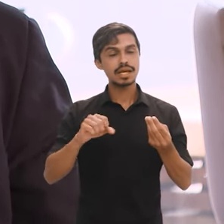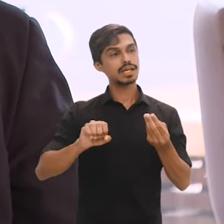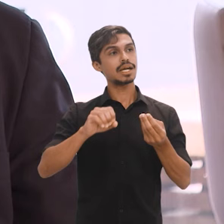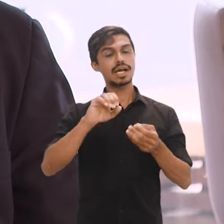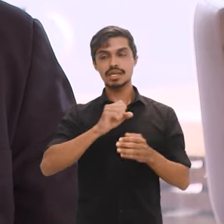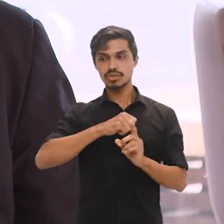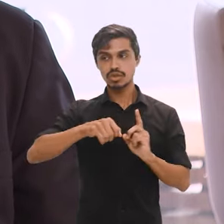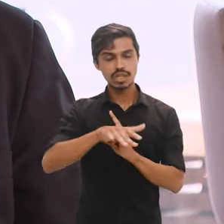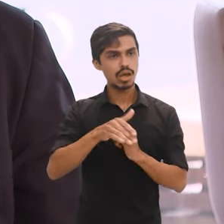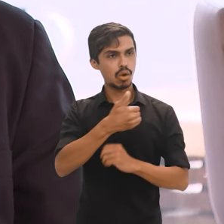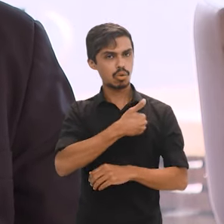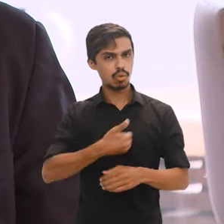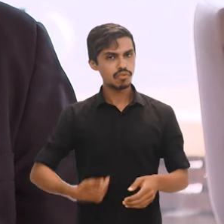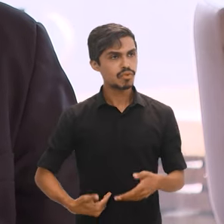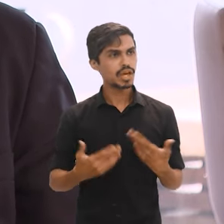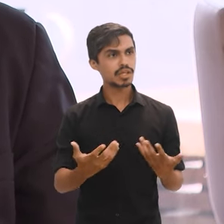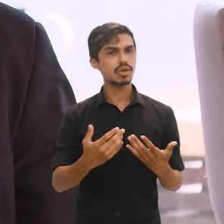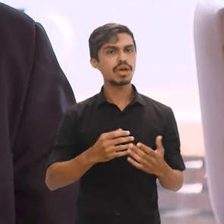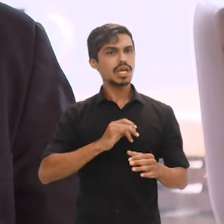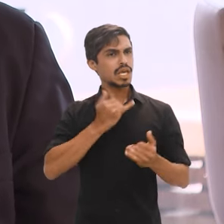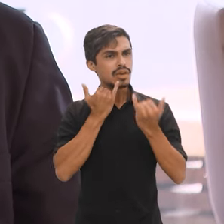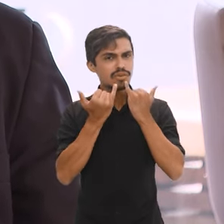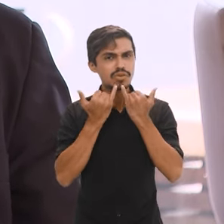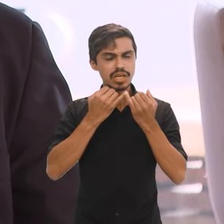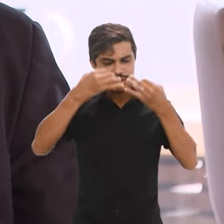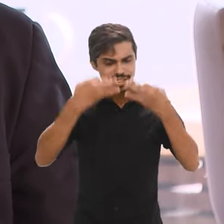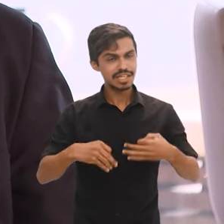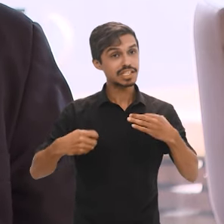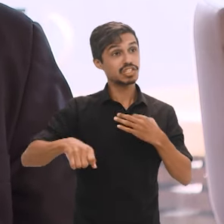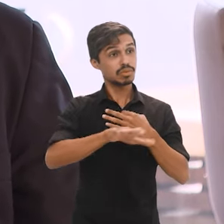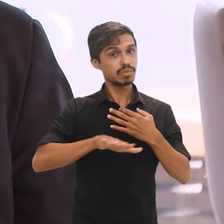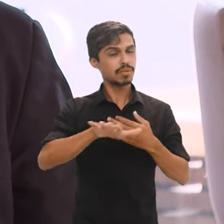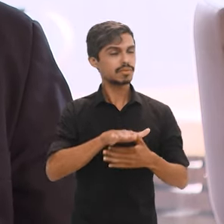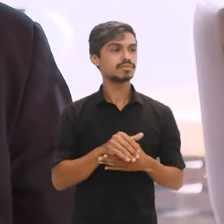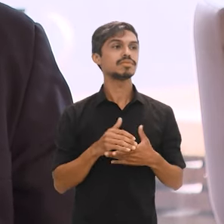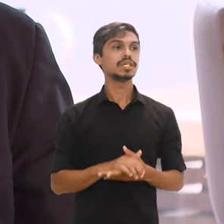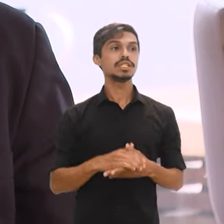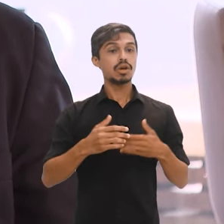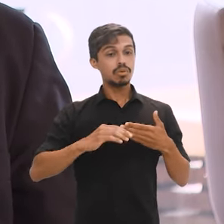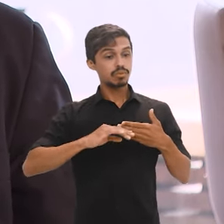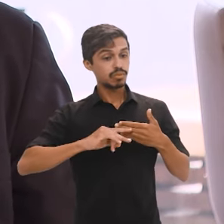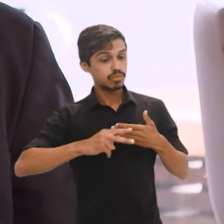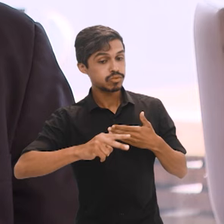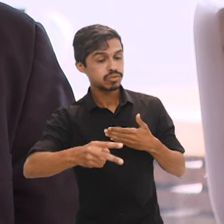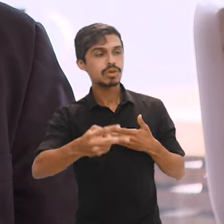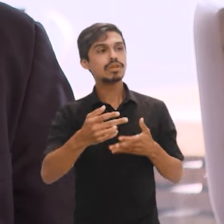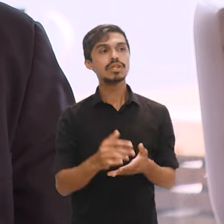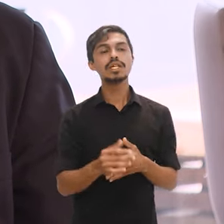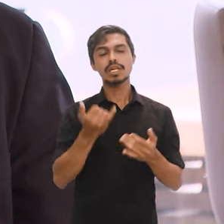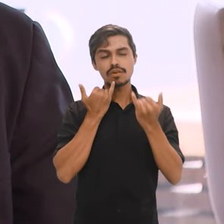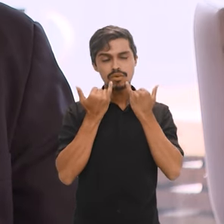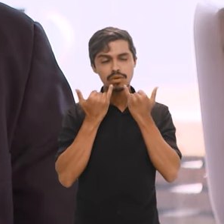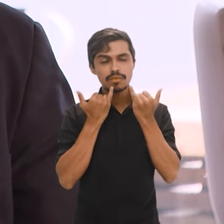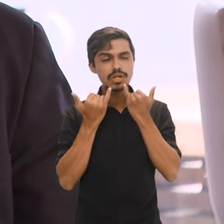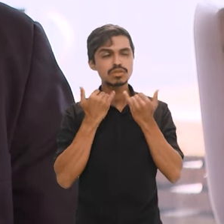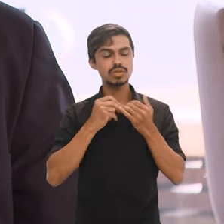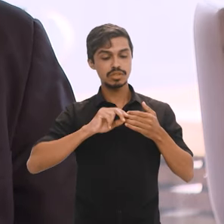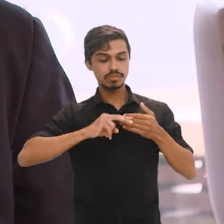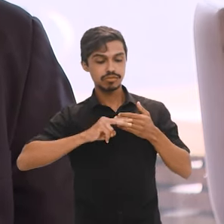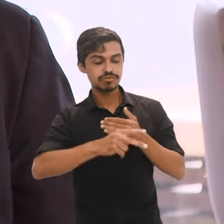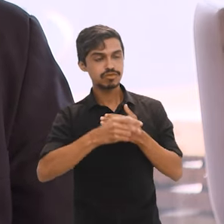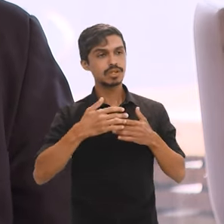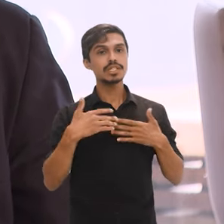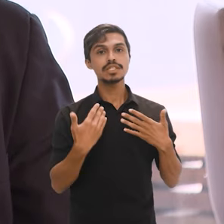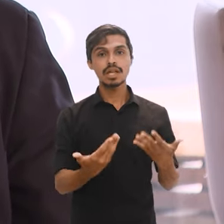ao governo, informações precisas a respeito da realidade. E a partir dessas informações a respeito da realidade,